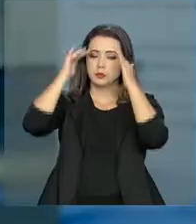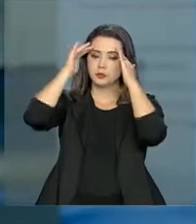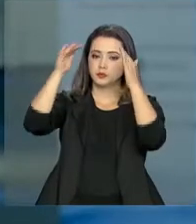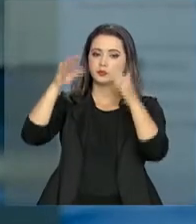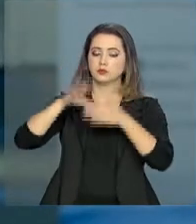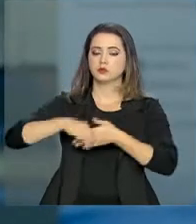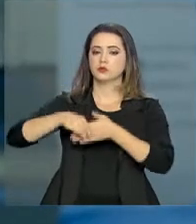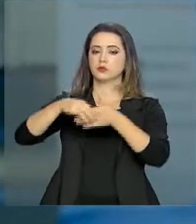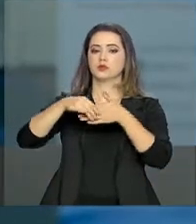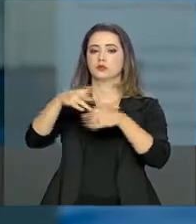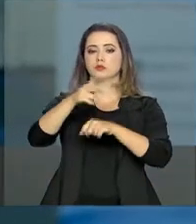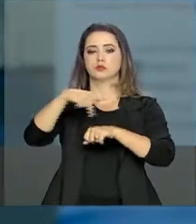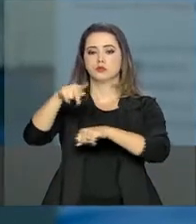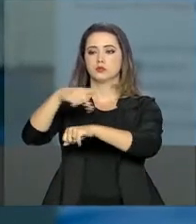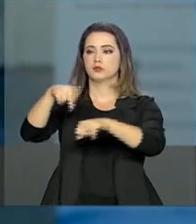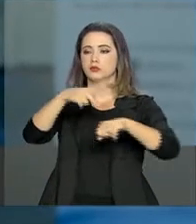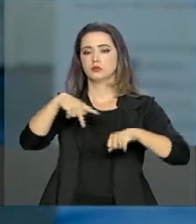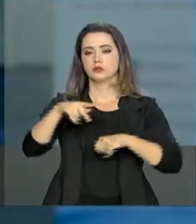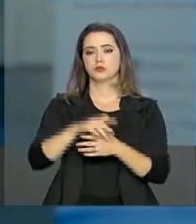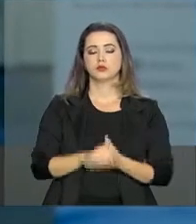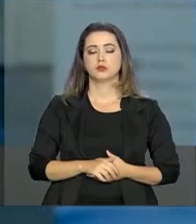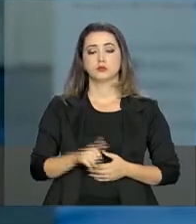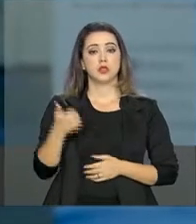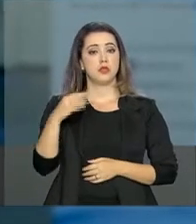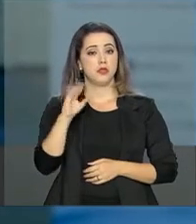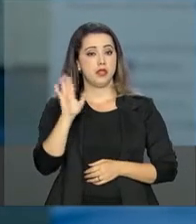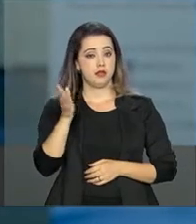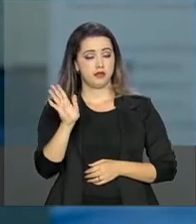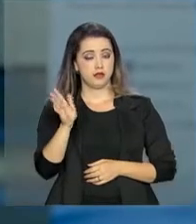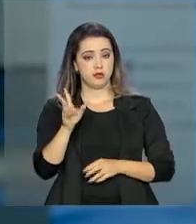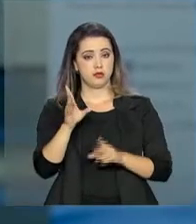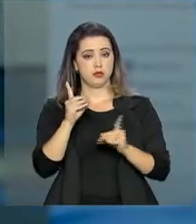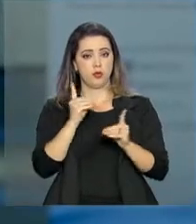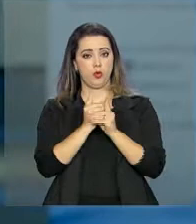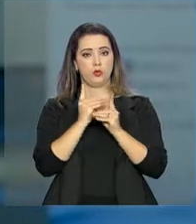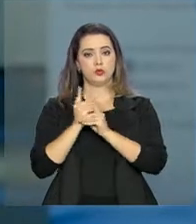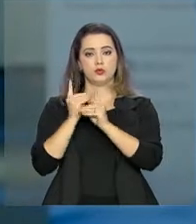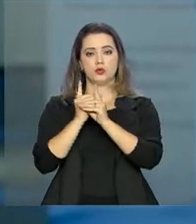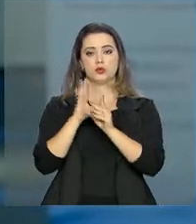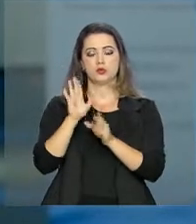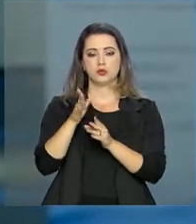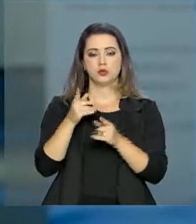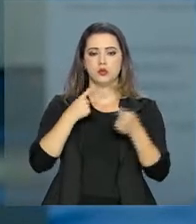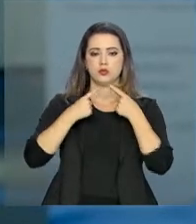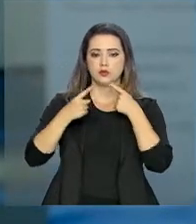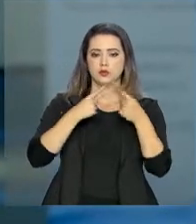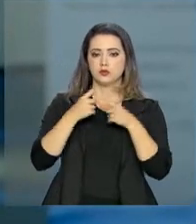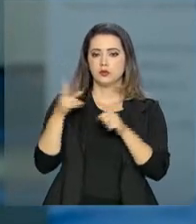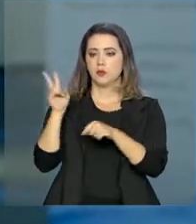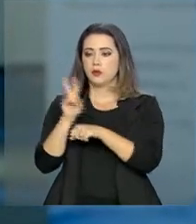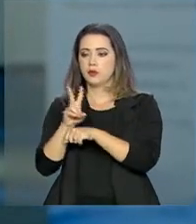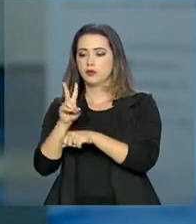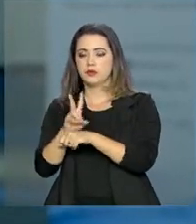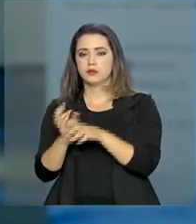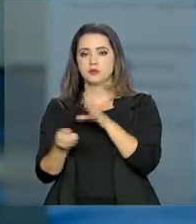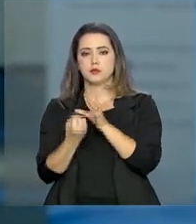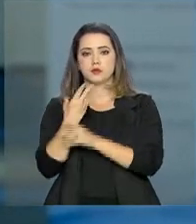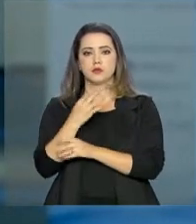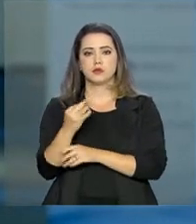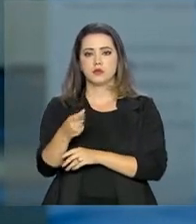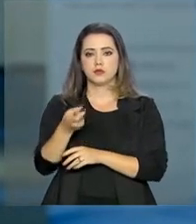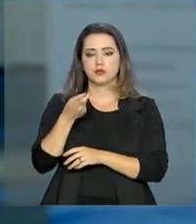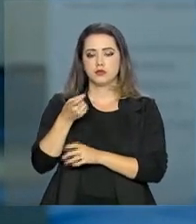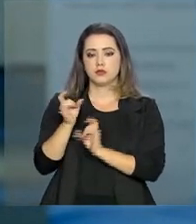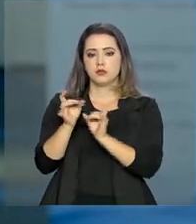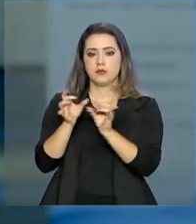O décimo encontro do BRICS é realizado em meio às disputas comerciais geradas pelo avanço do protecionismo, com a criação de taxas